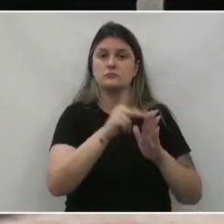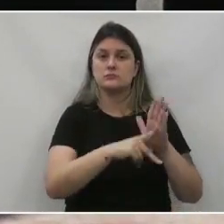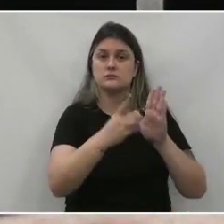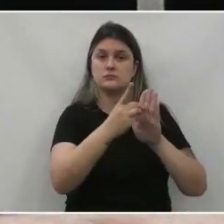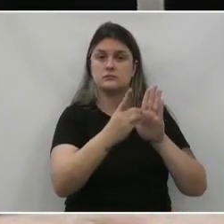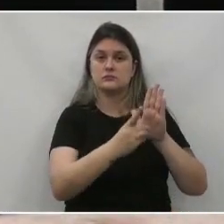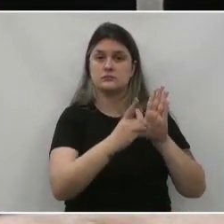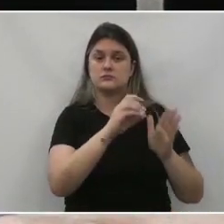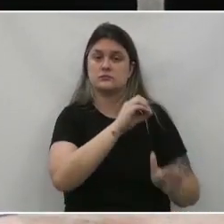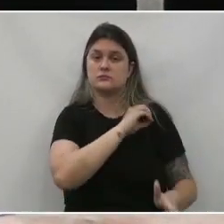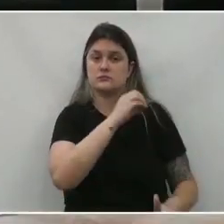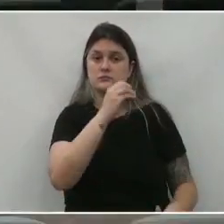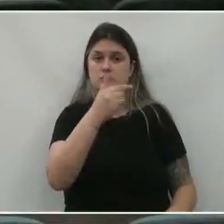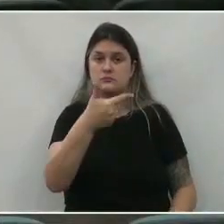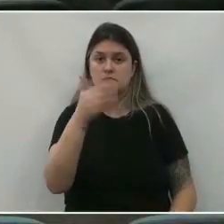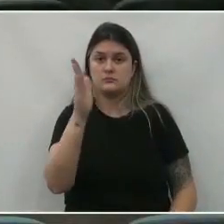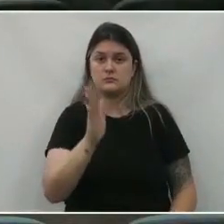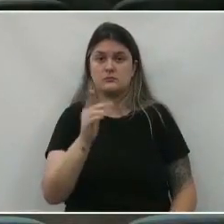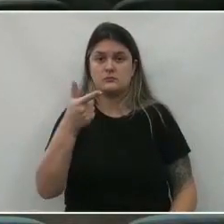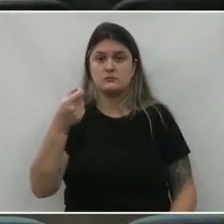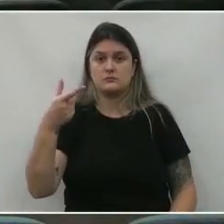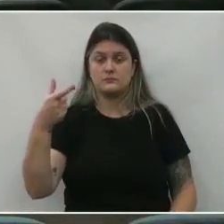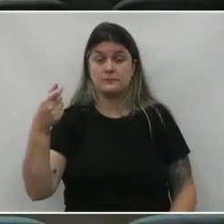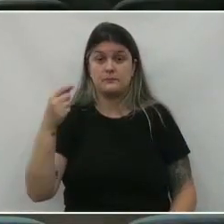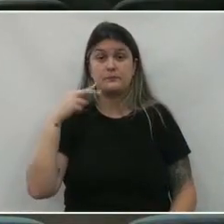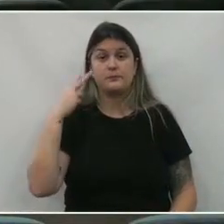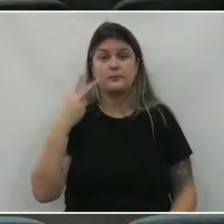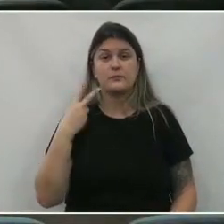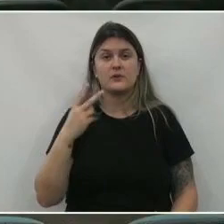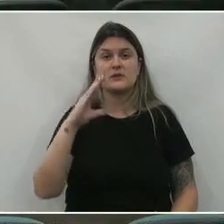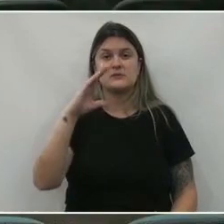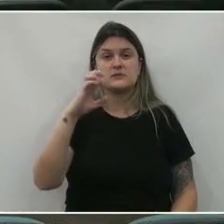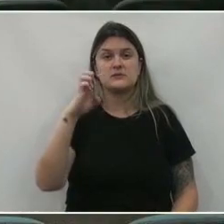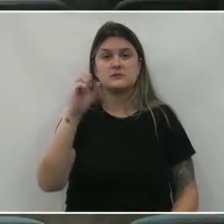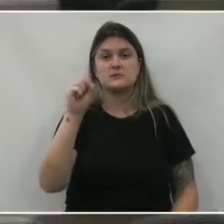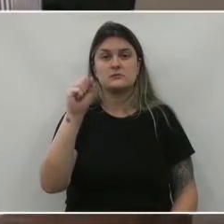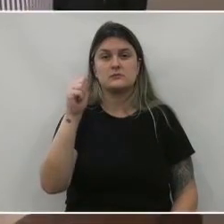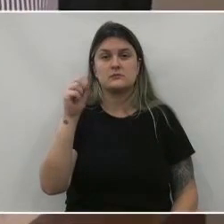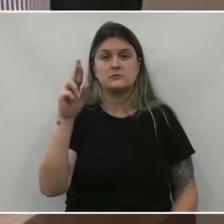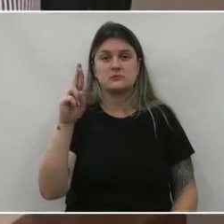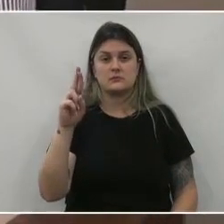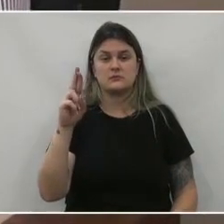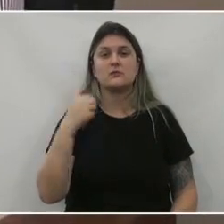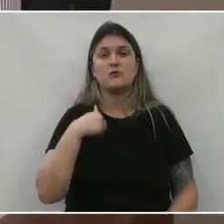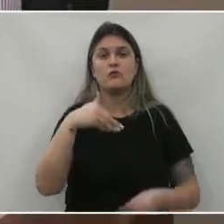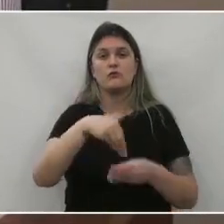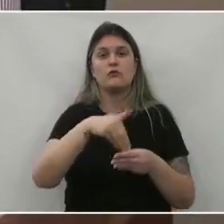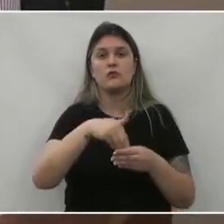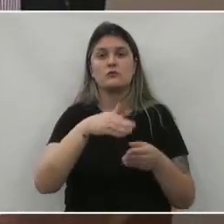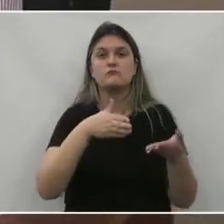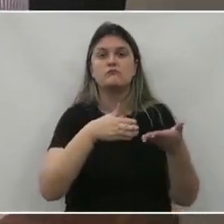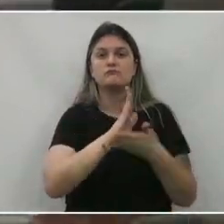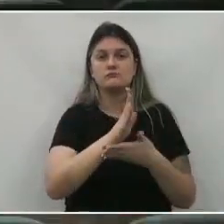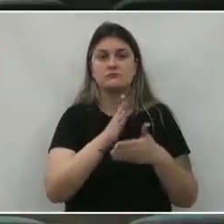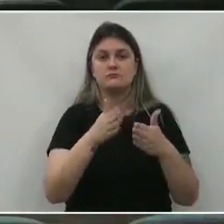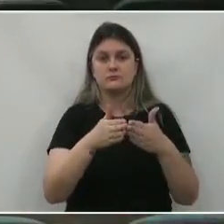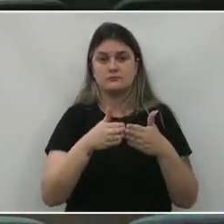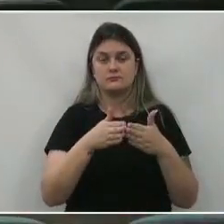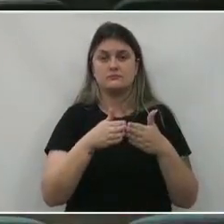decreto número 2 de 2020 vereador césar empinote favorável senhor presidente